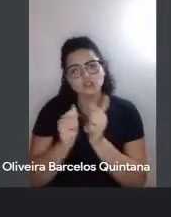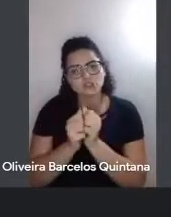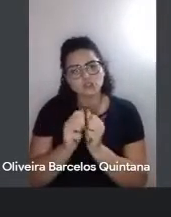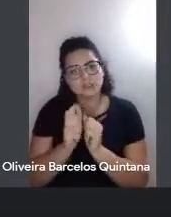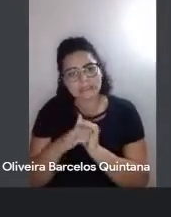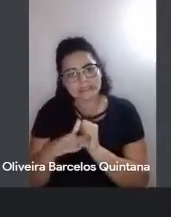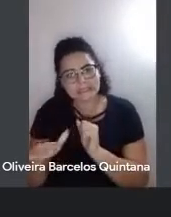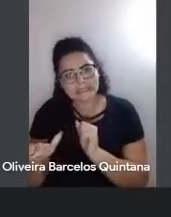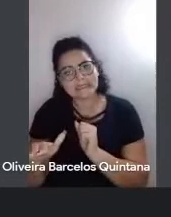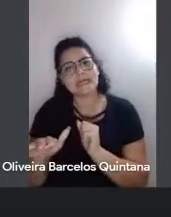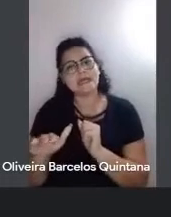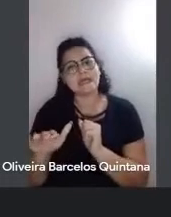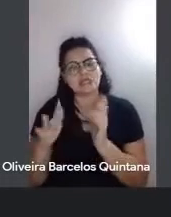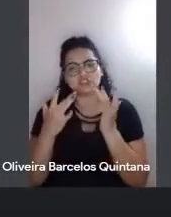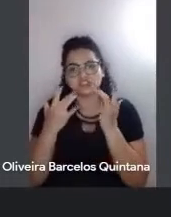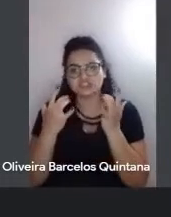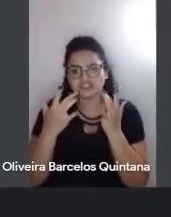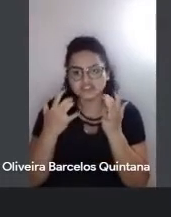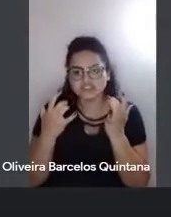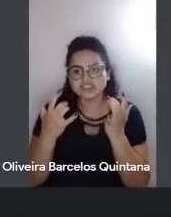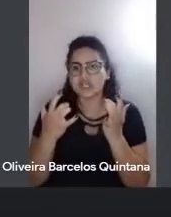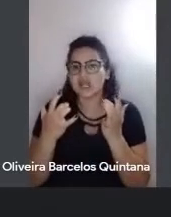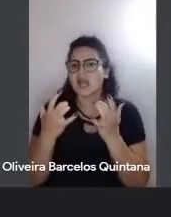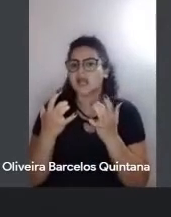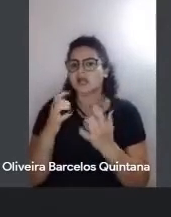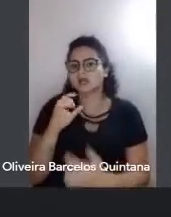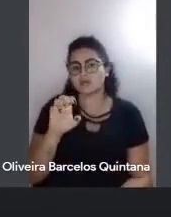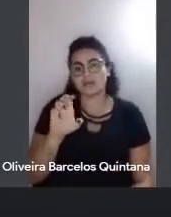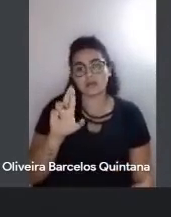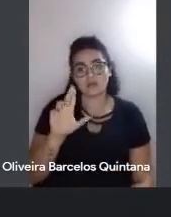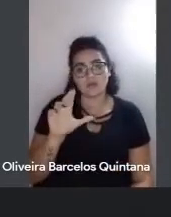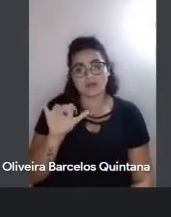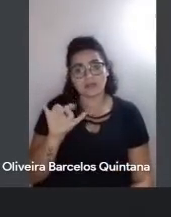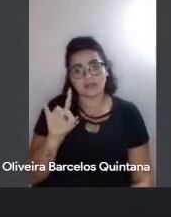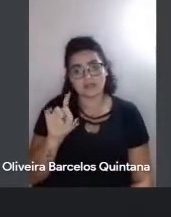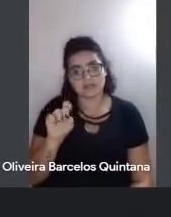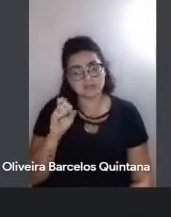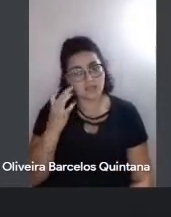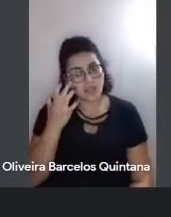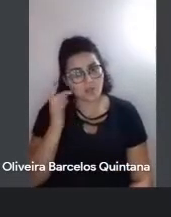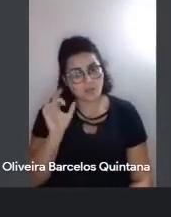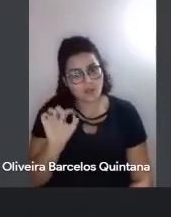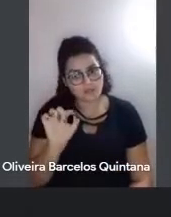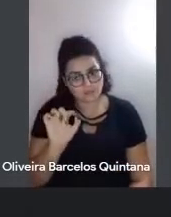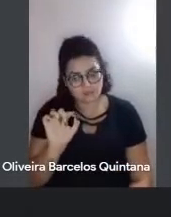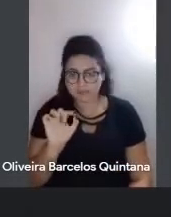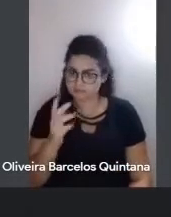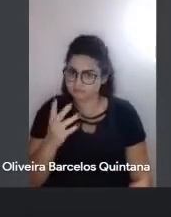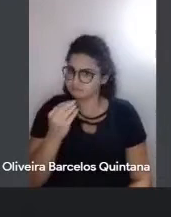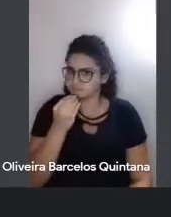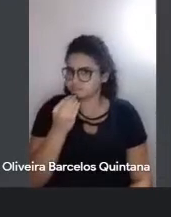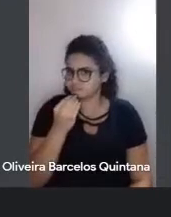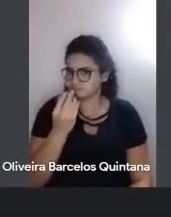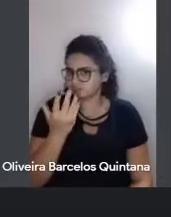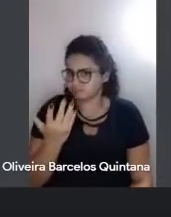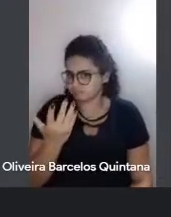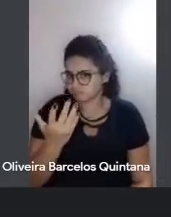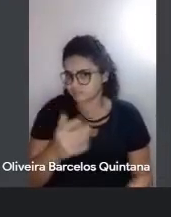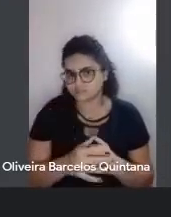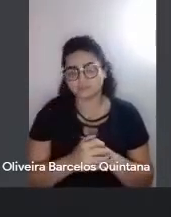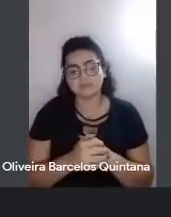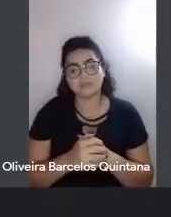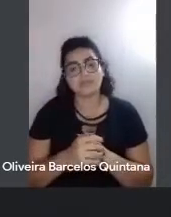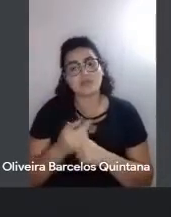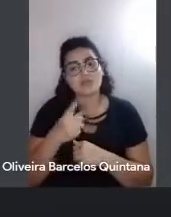teatral, né? De Euclides. Agora, eu acho, assim, que, claro, que, por exemplo, os nossos